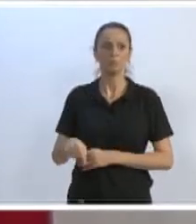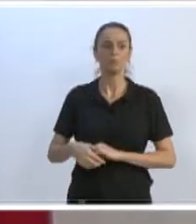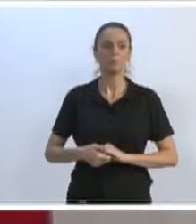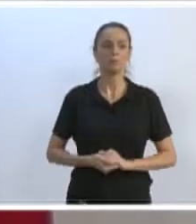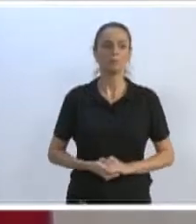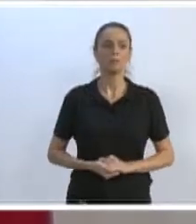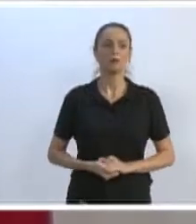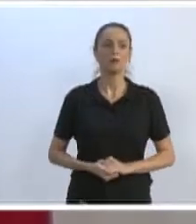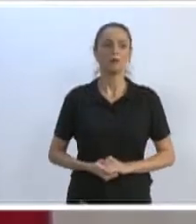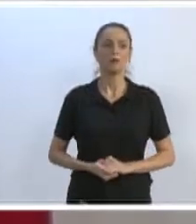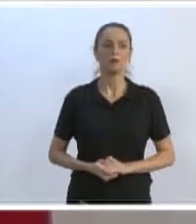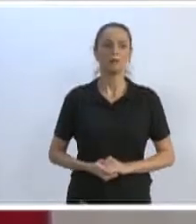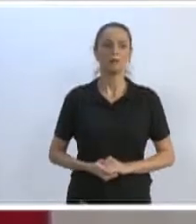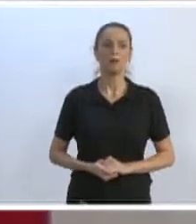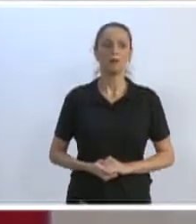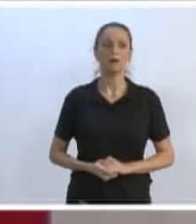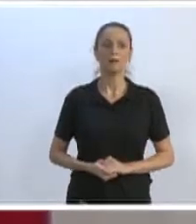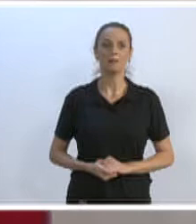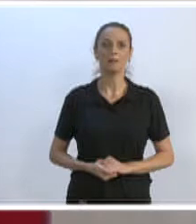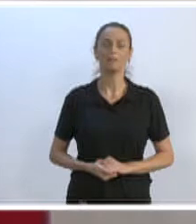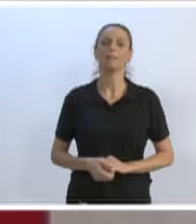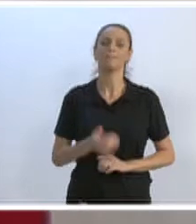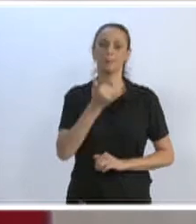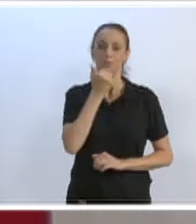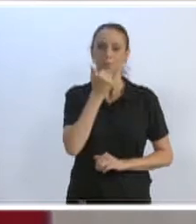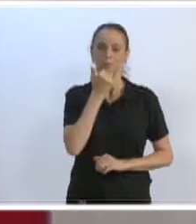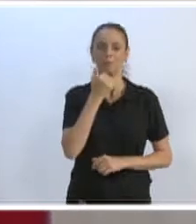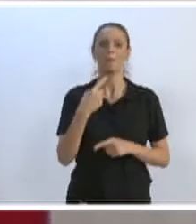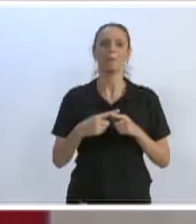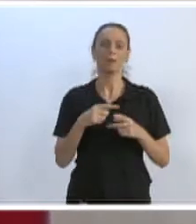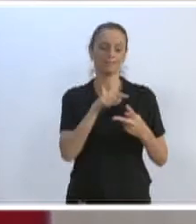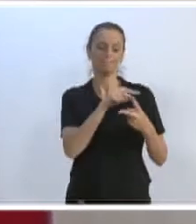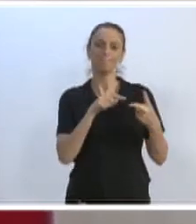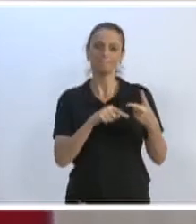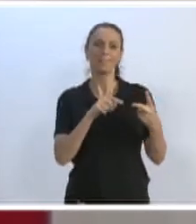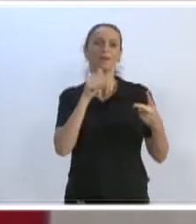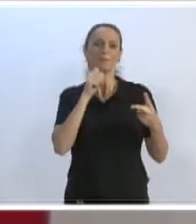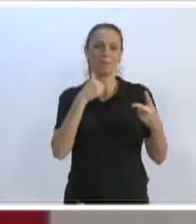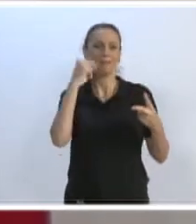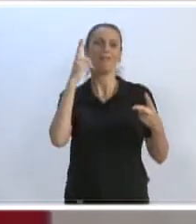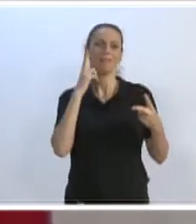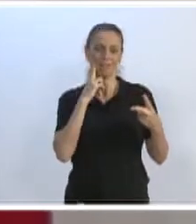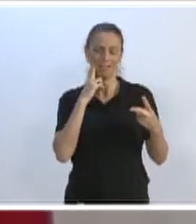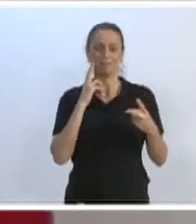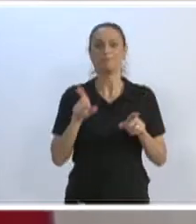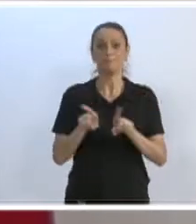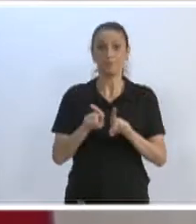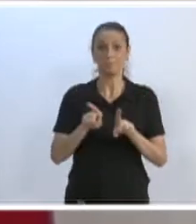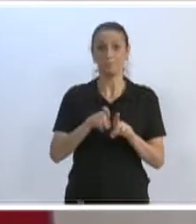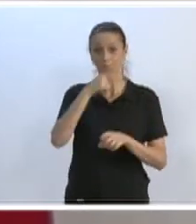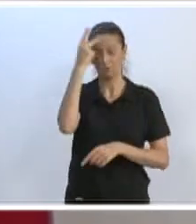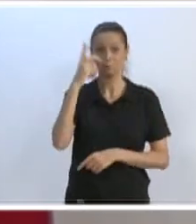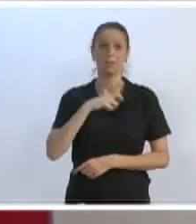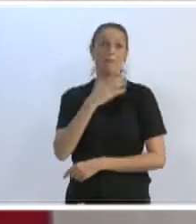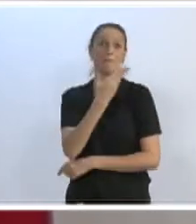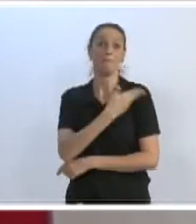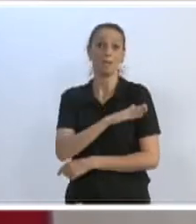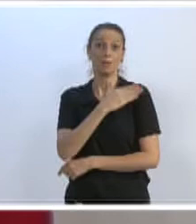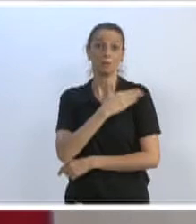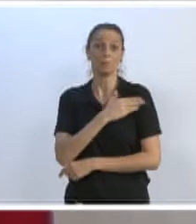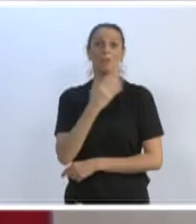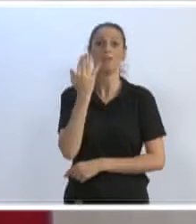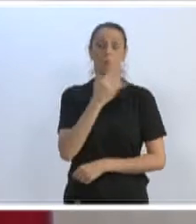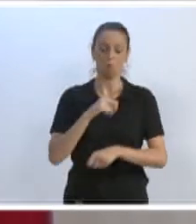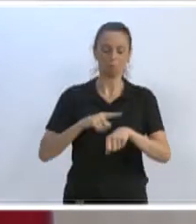E o racismo... Vossa Excelência me concede mais um minuto para concluir, presidente? Mais um minuto. O racismo, para a gente combater o racismo, não